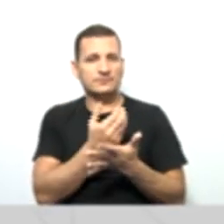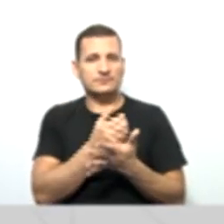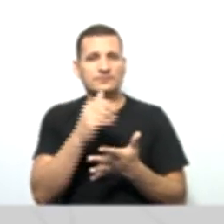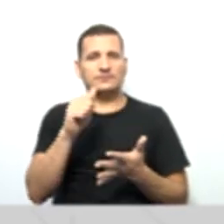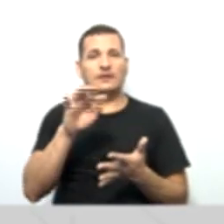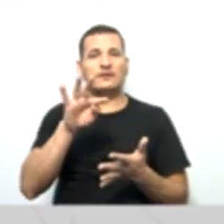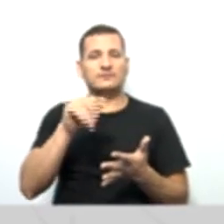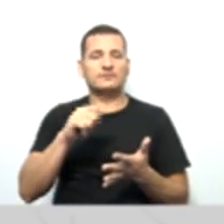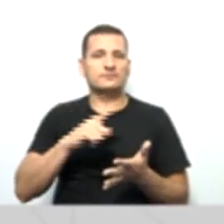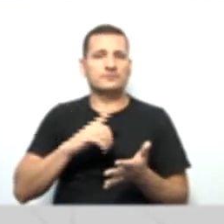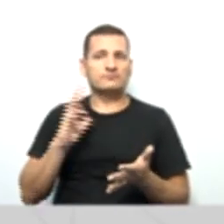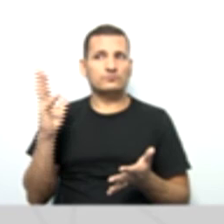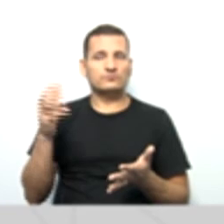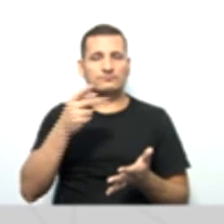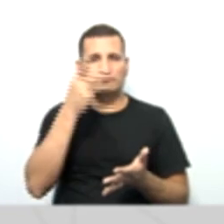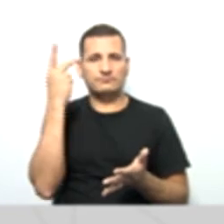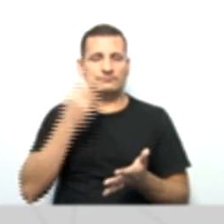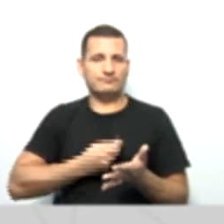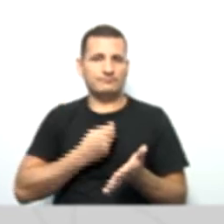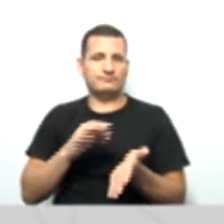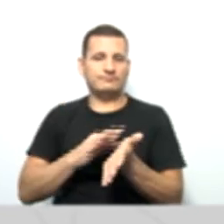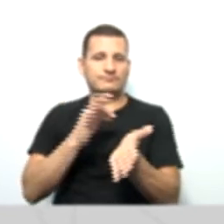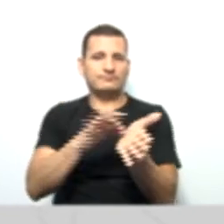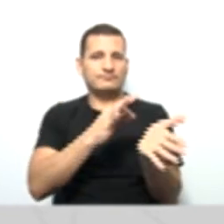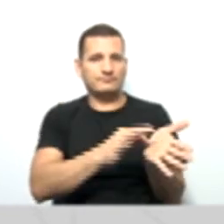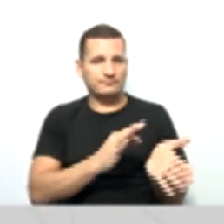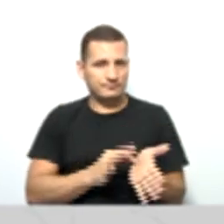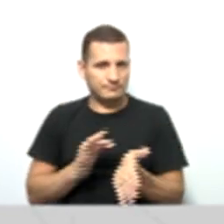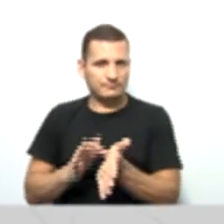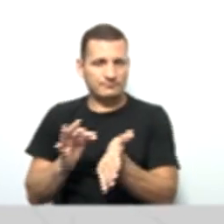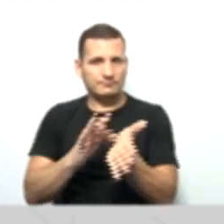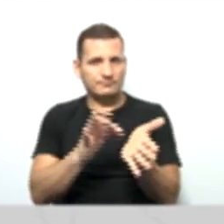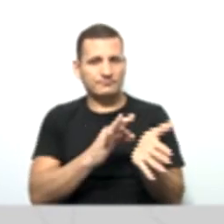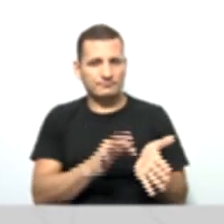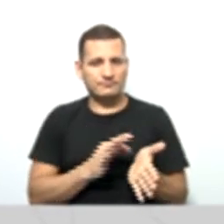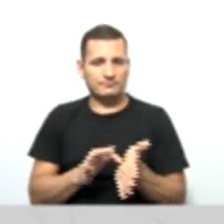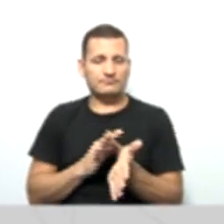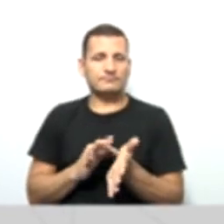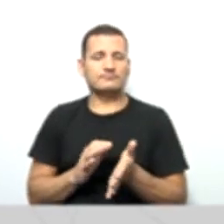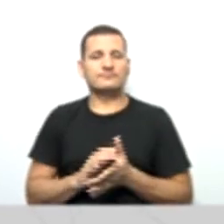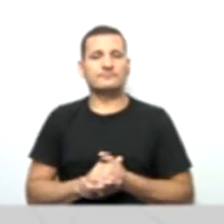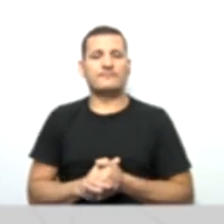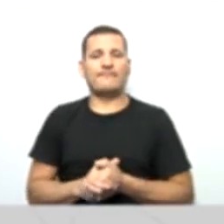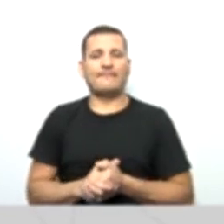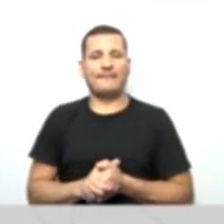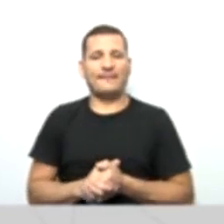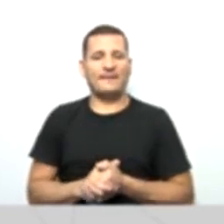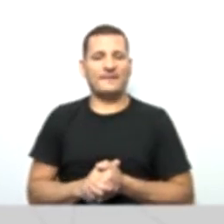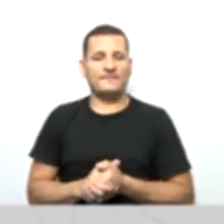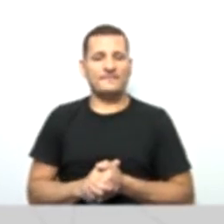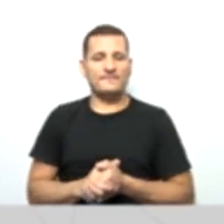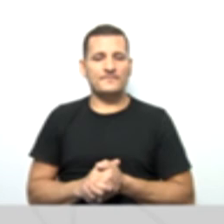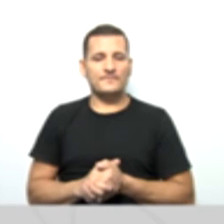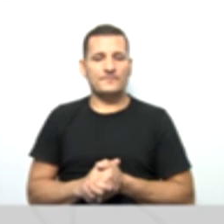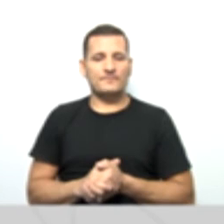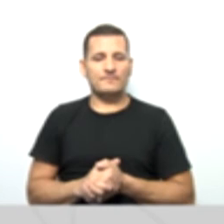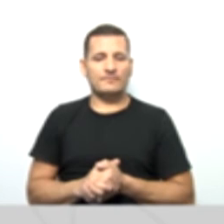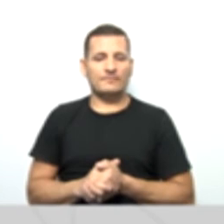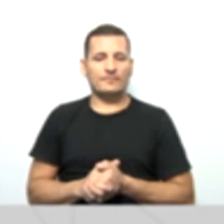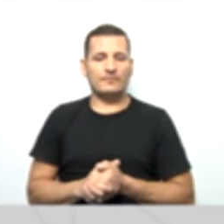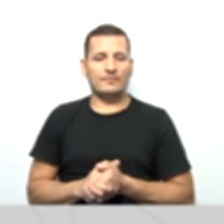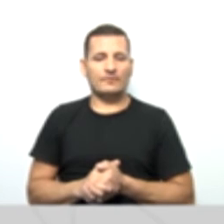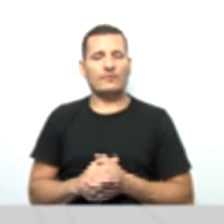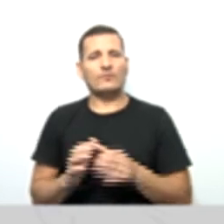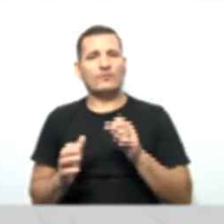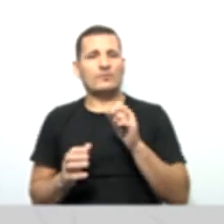assinada pelos presentes, cada assinatura é única, então, todos devem assinar. Ou por quem a Assembleia tenha